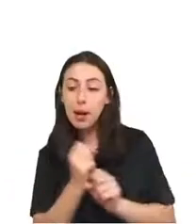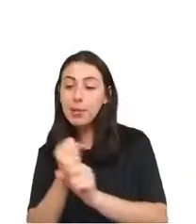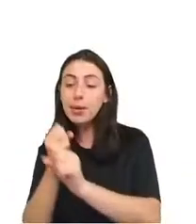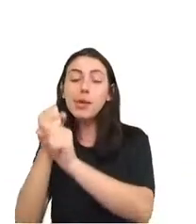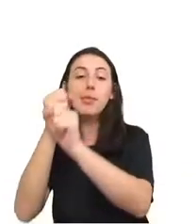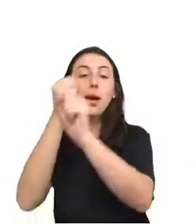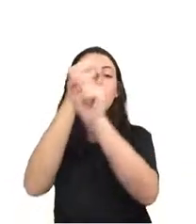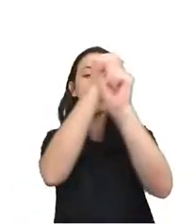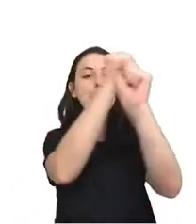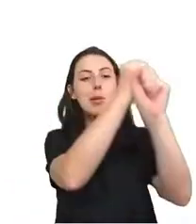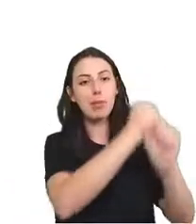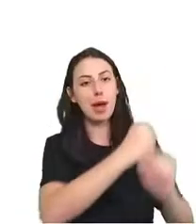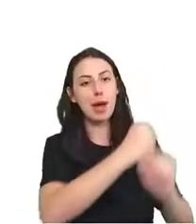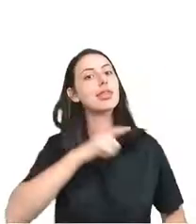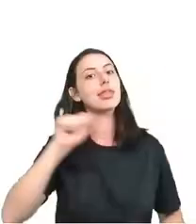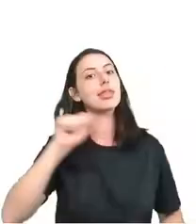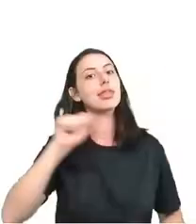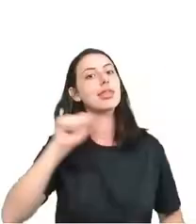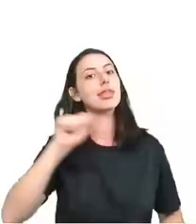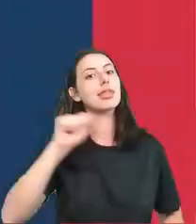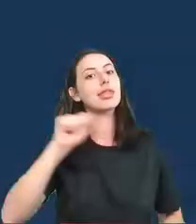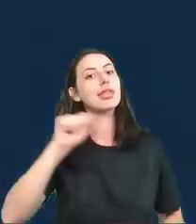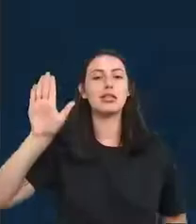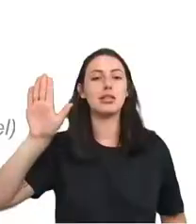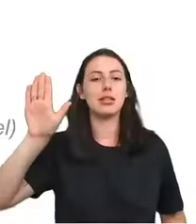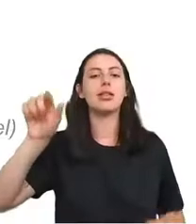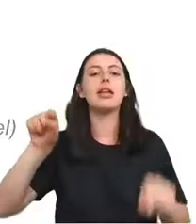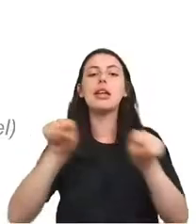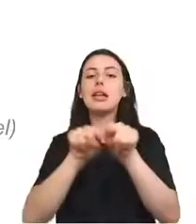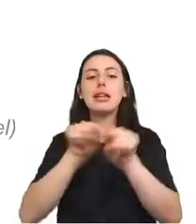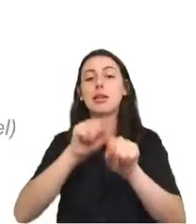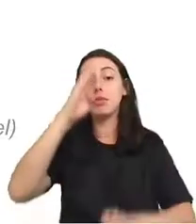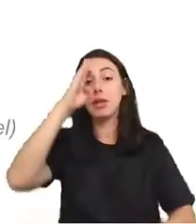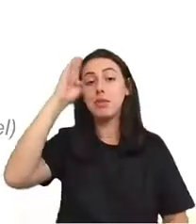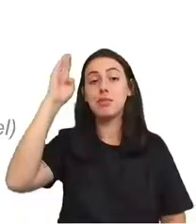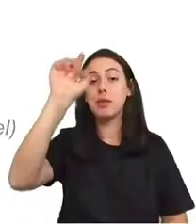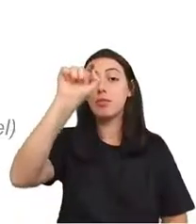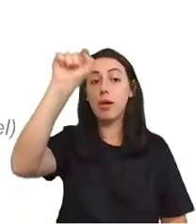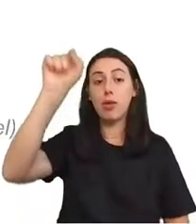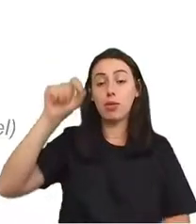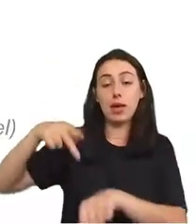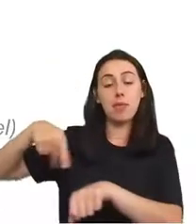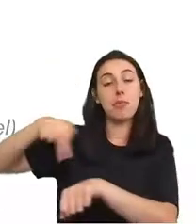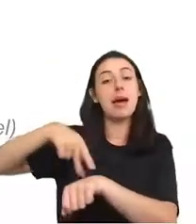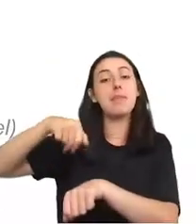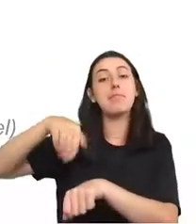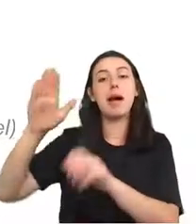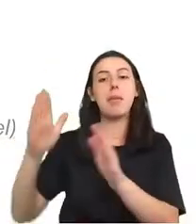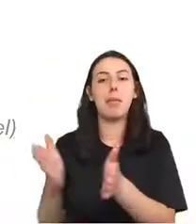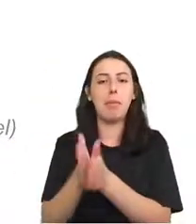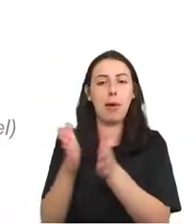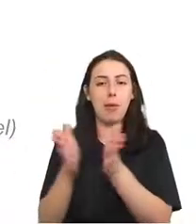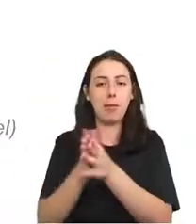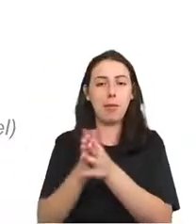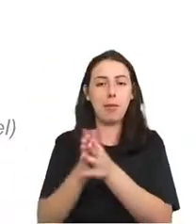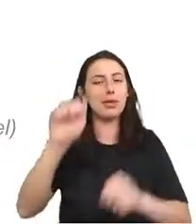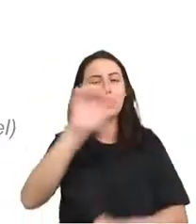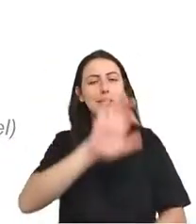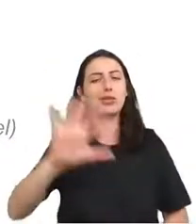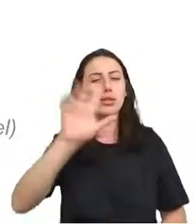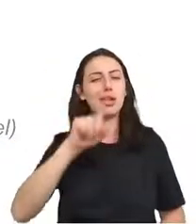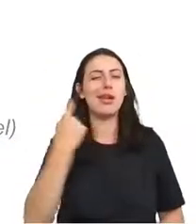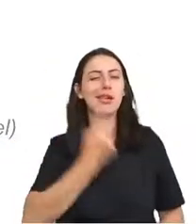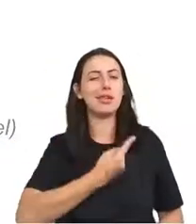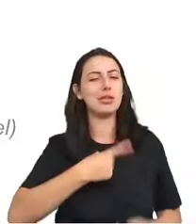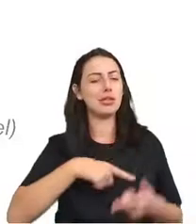e também que predominavam em países mais carentes, mais pobres. Então, no geral, tínhamos um problema. Qual